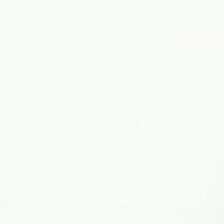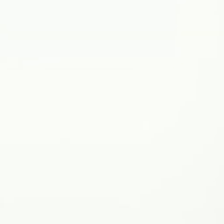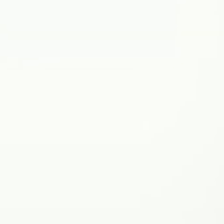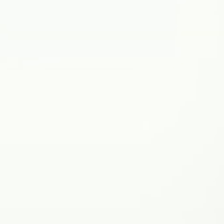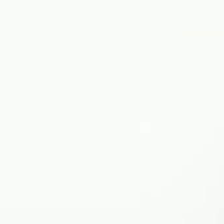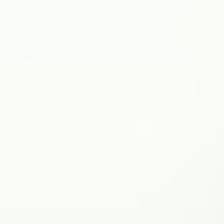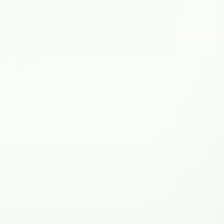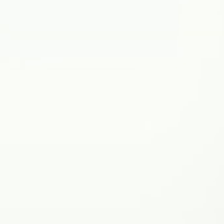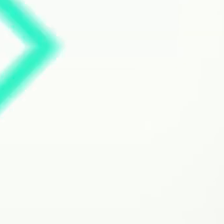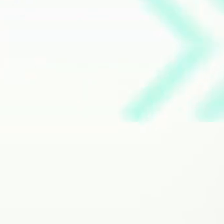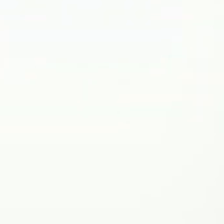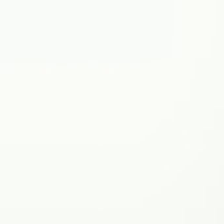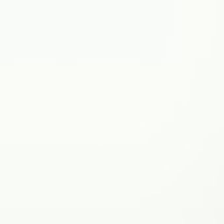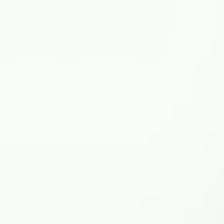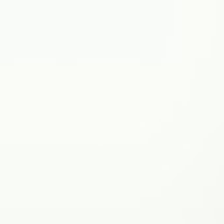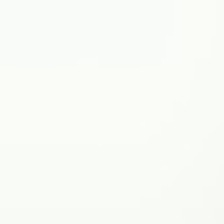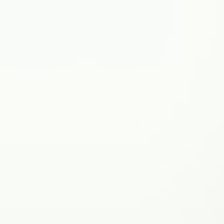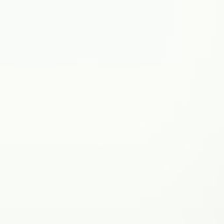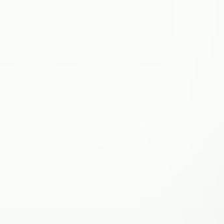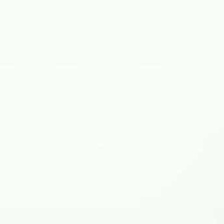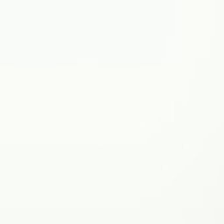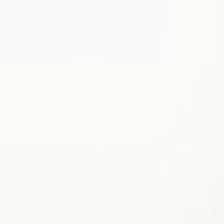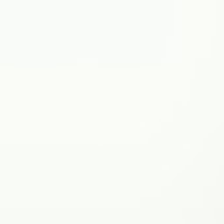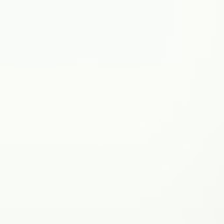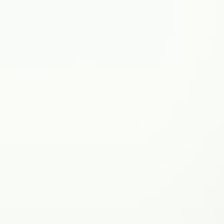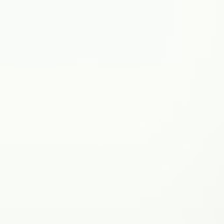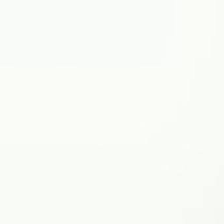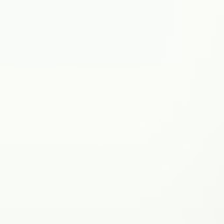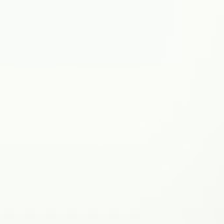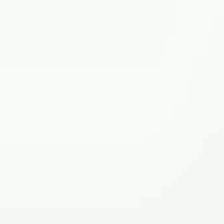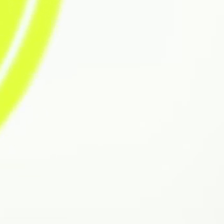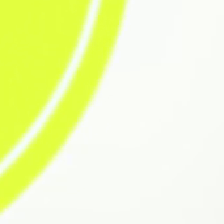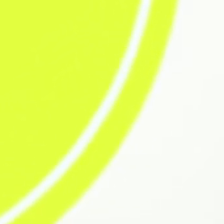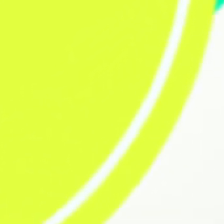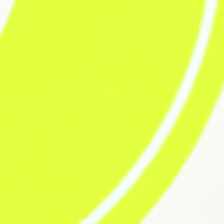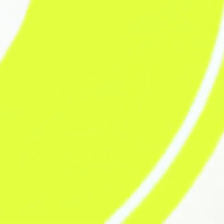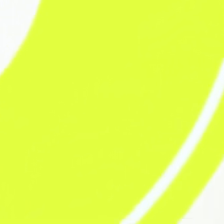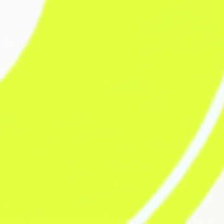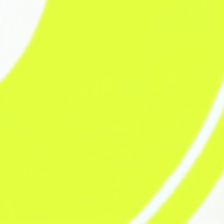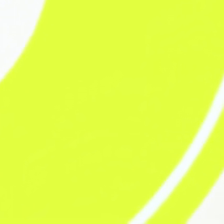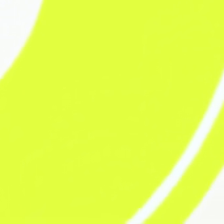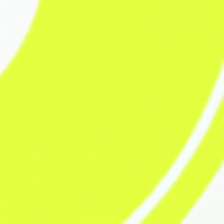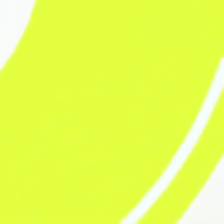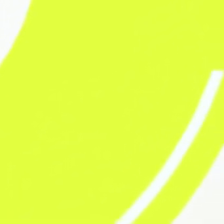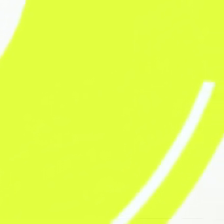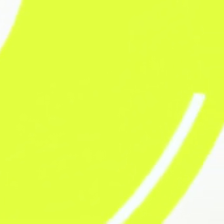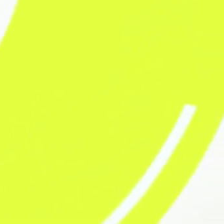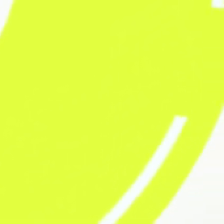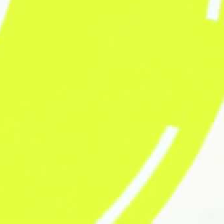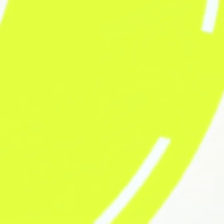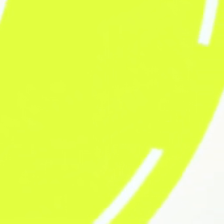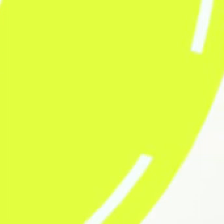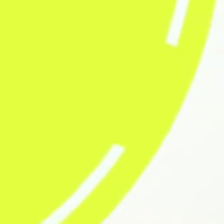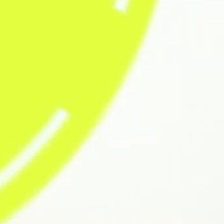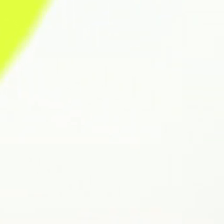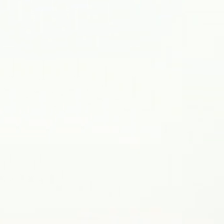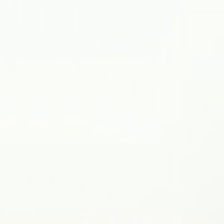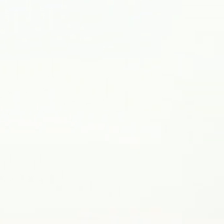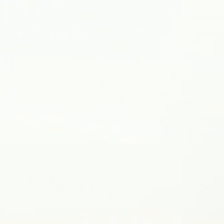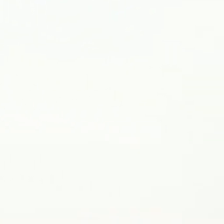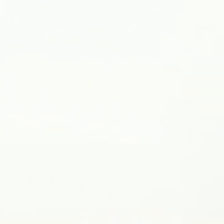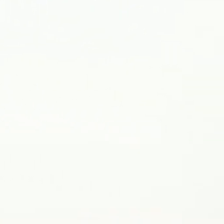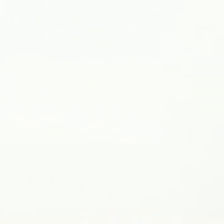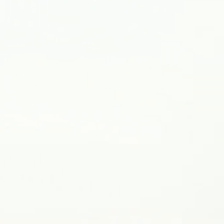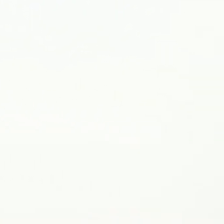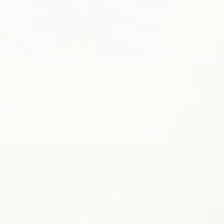desenvolvimento de Sergipe. O PIB de Dores está assim distribuído. Na administração pública, 46%.